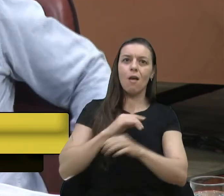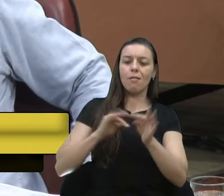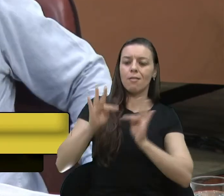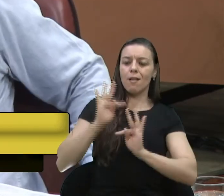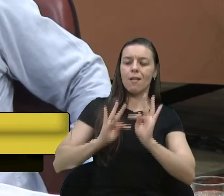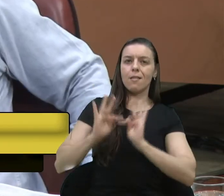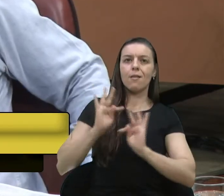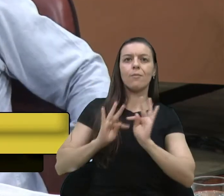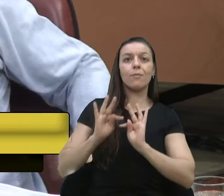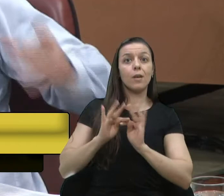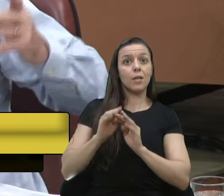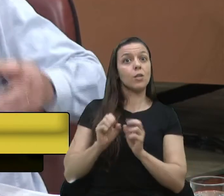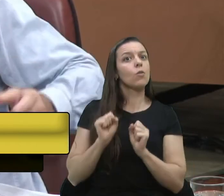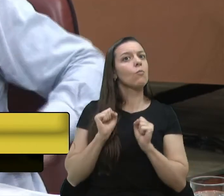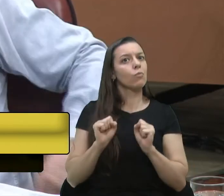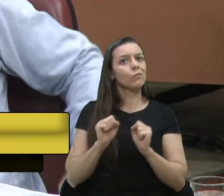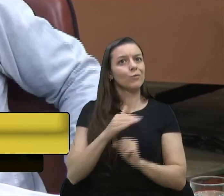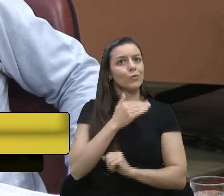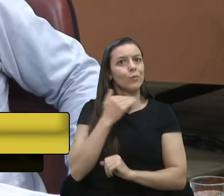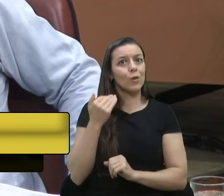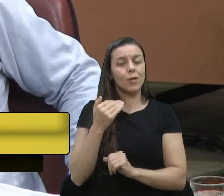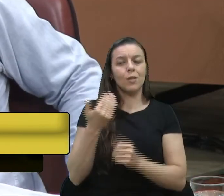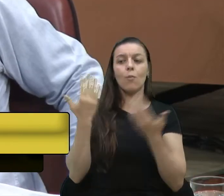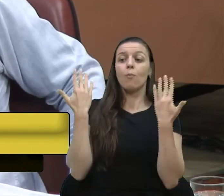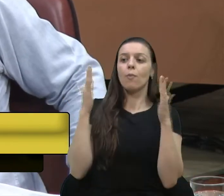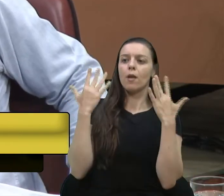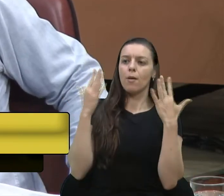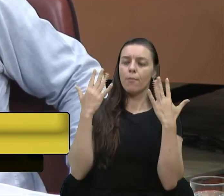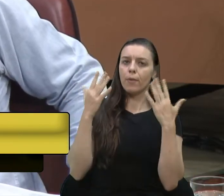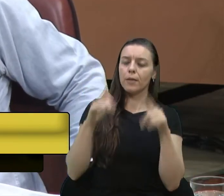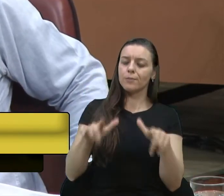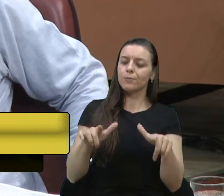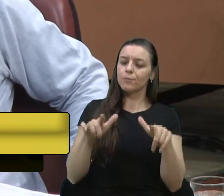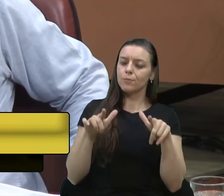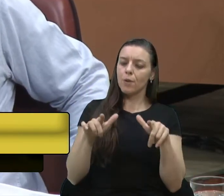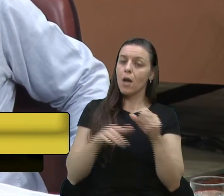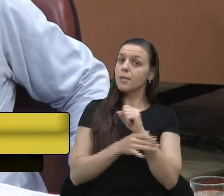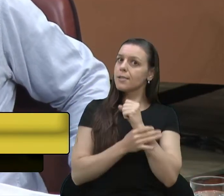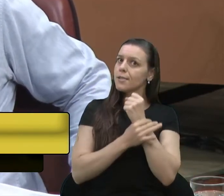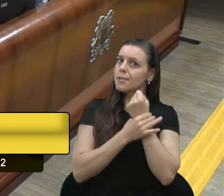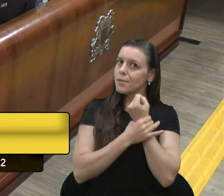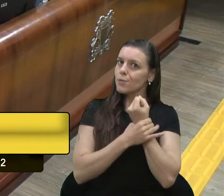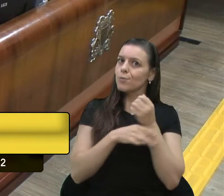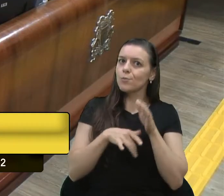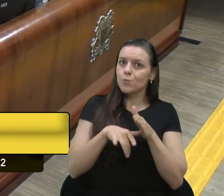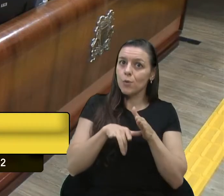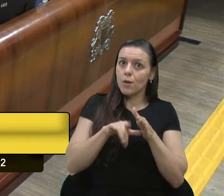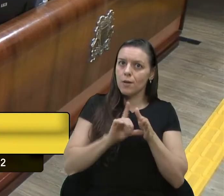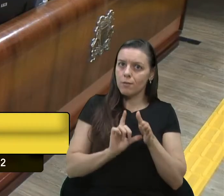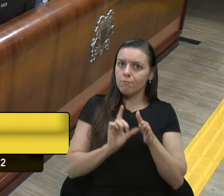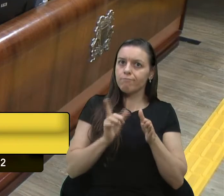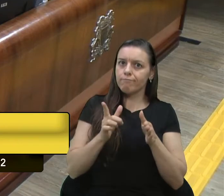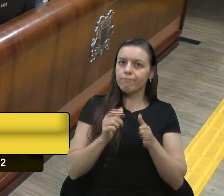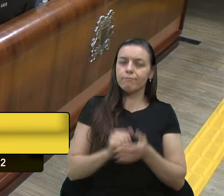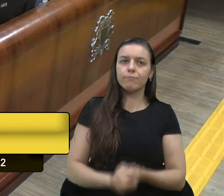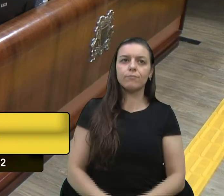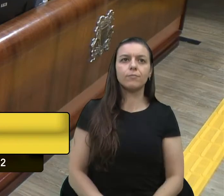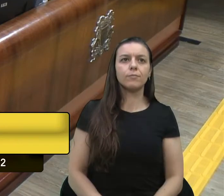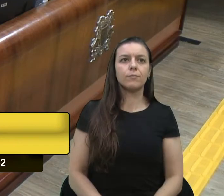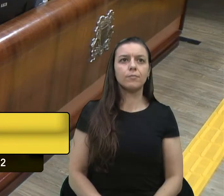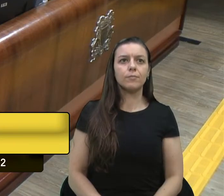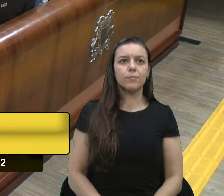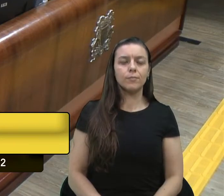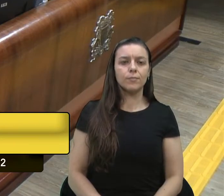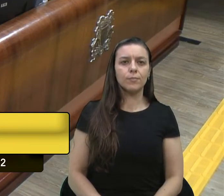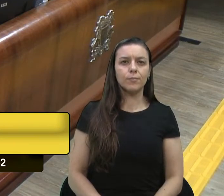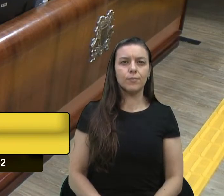ele podia vir a óbito. Parabéns pelo projeto, prevenção é o caminho. Então, obrigado, vereador Cadore. Ali atrás,